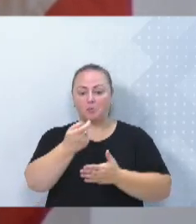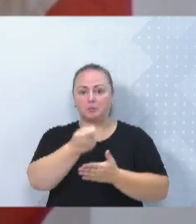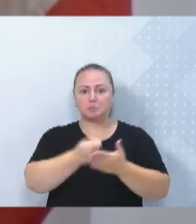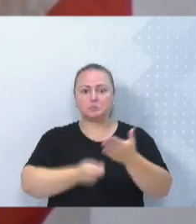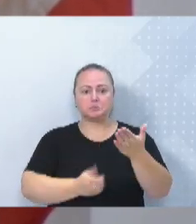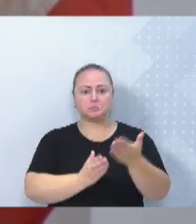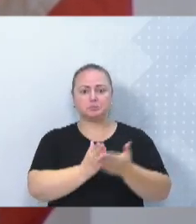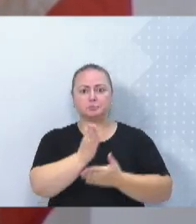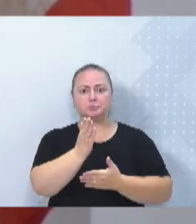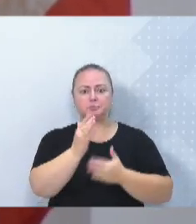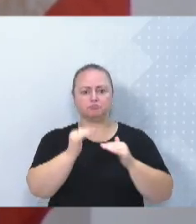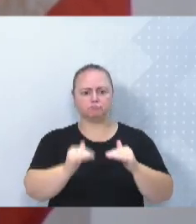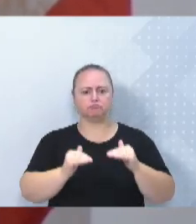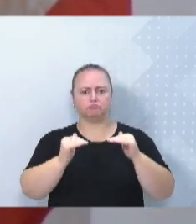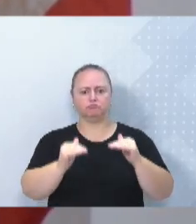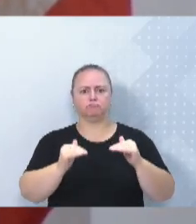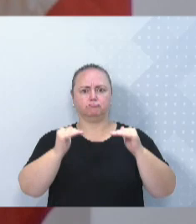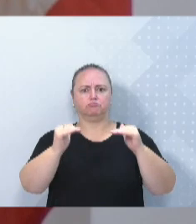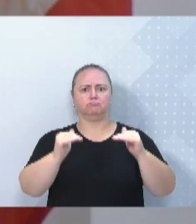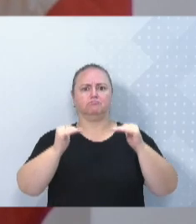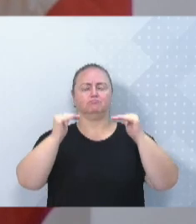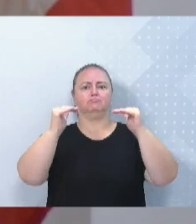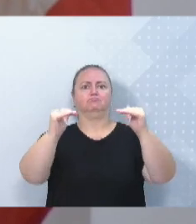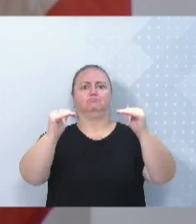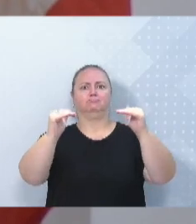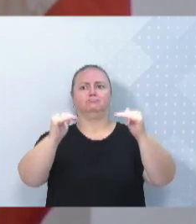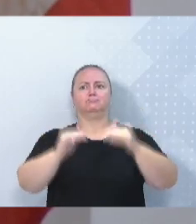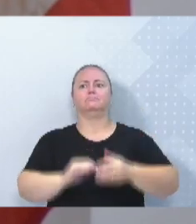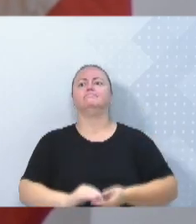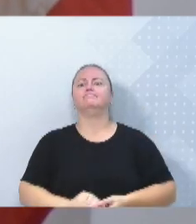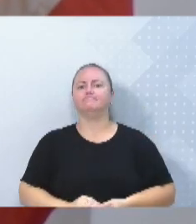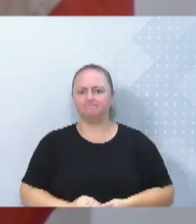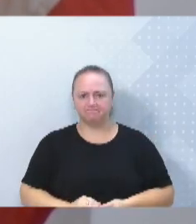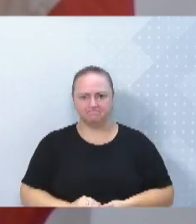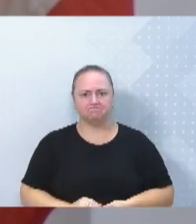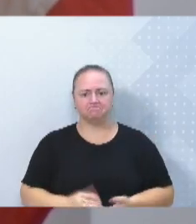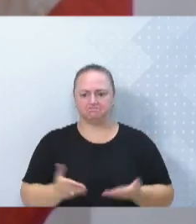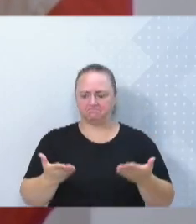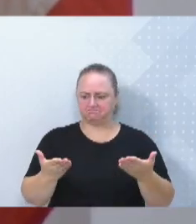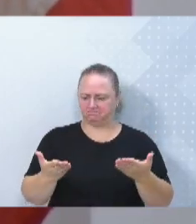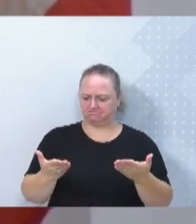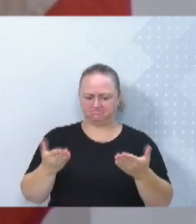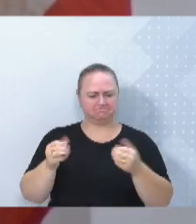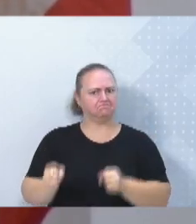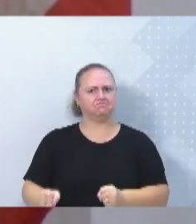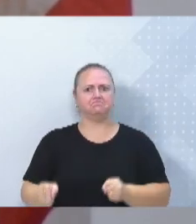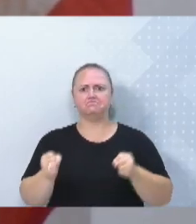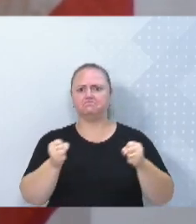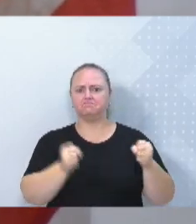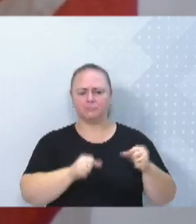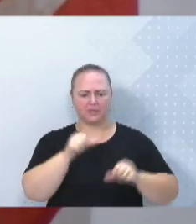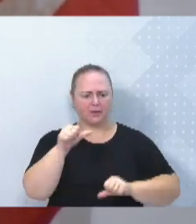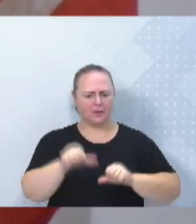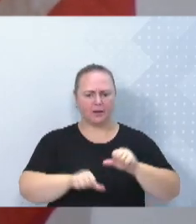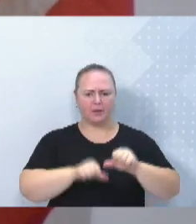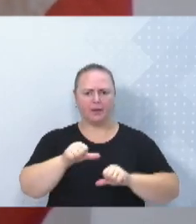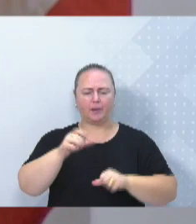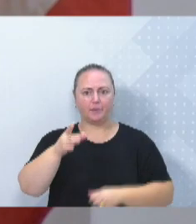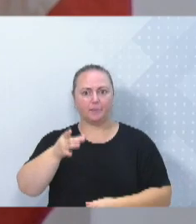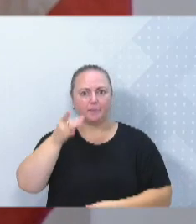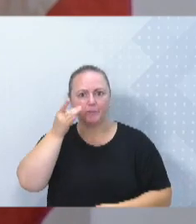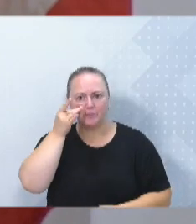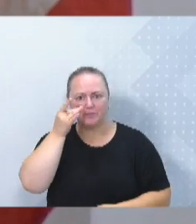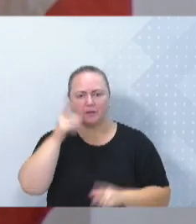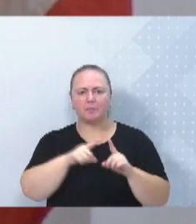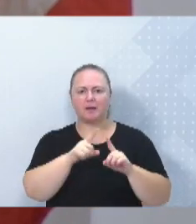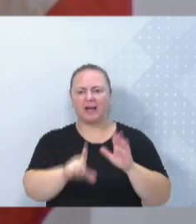venceram níveis para estar onde estão, com o poder na mão, para mudar a realidade de uma lei